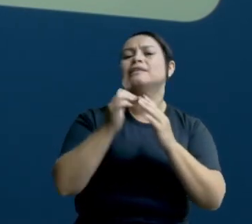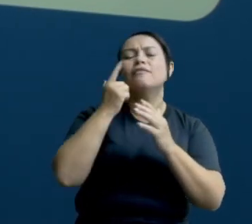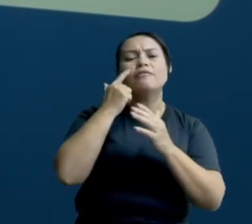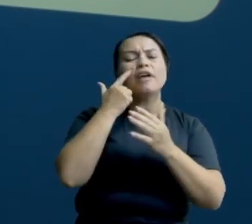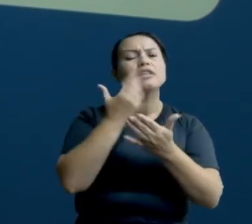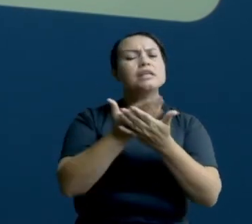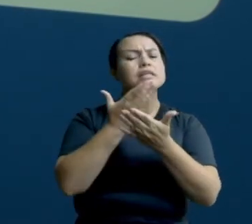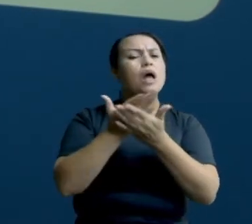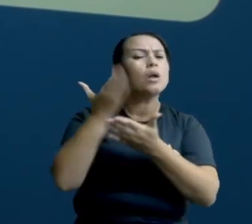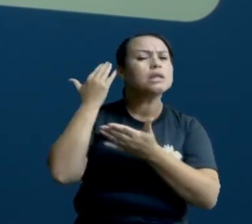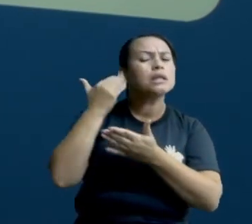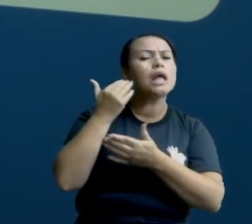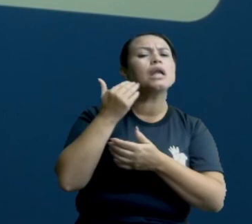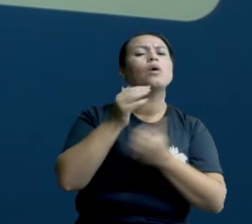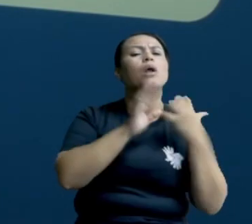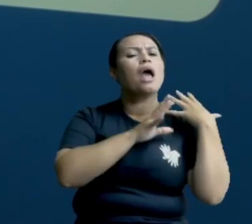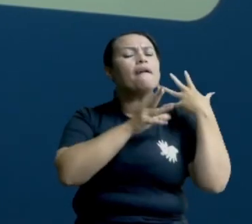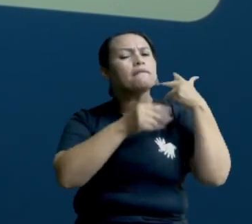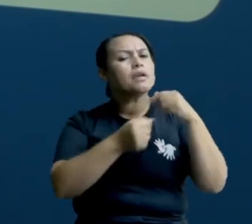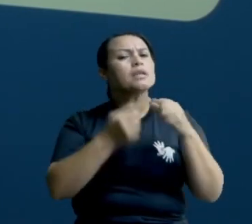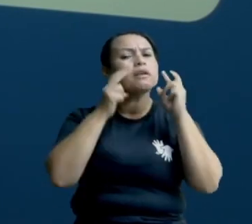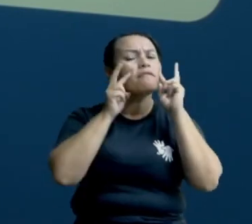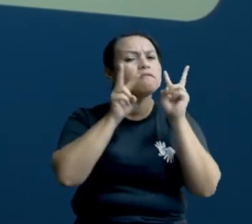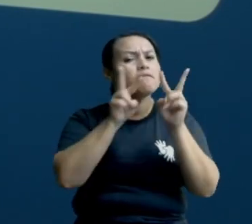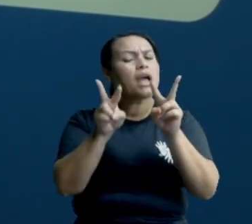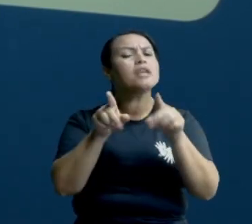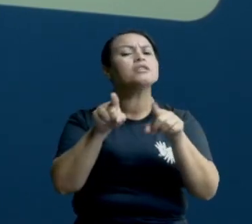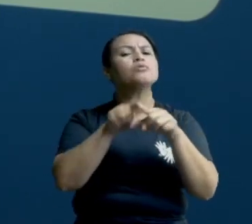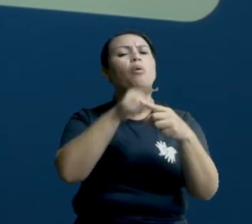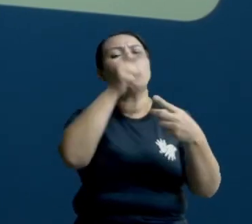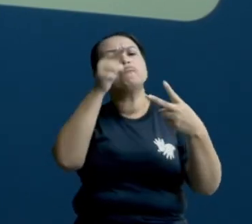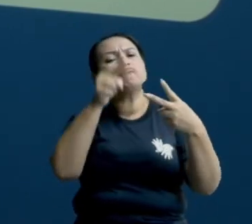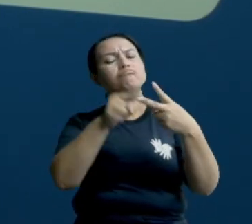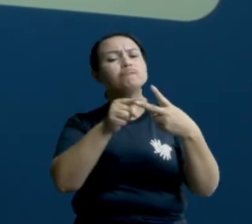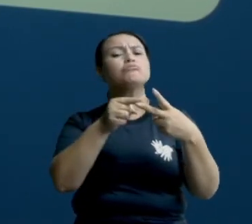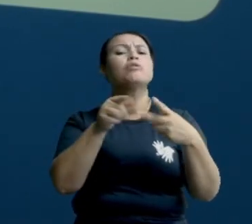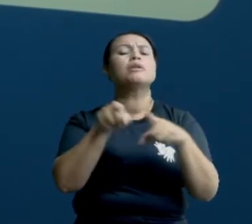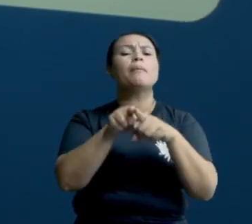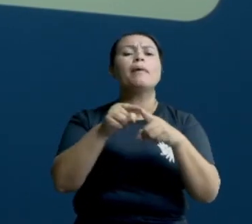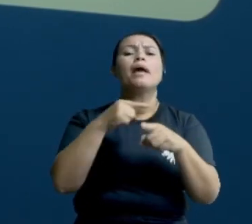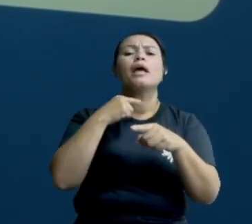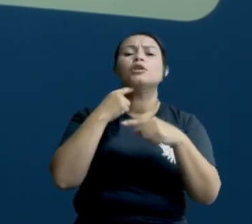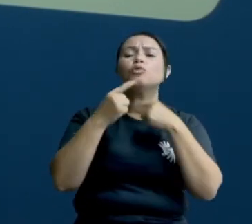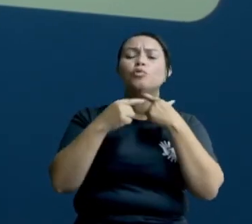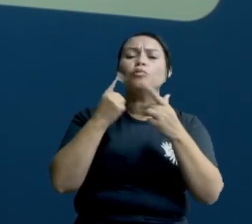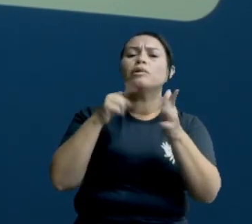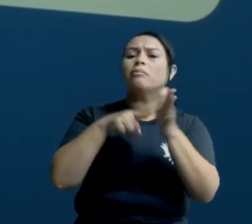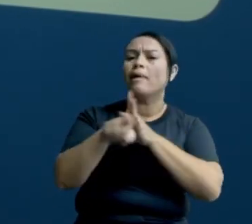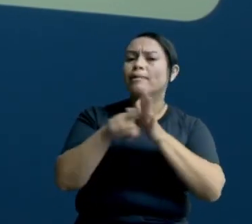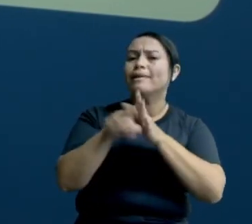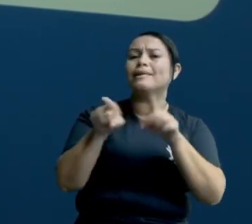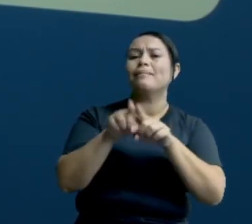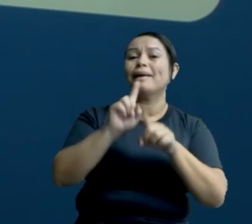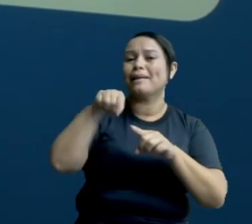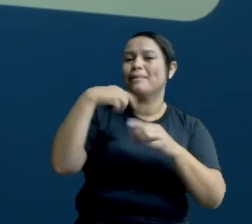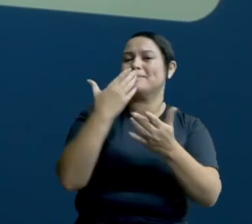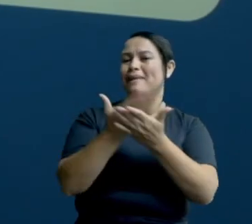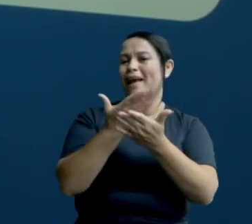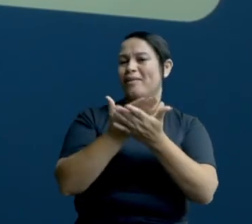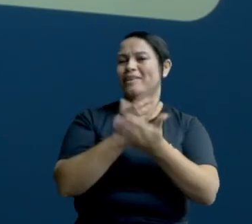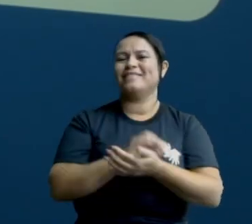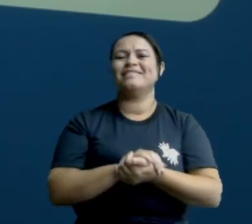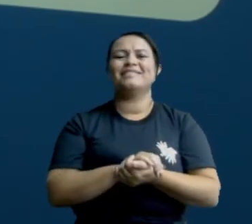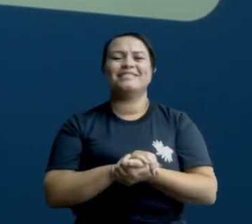anteriores, revisa, assiste, reassiste, tire suas dúvidas. E até a próxima